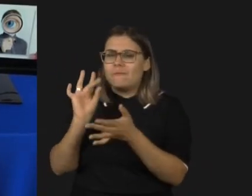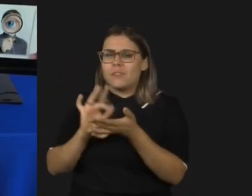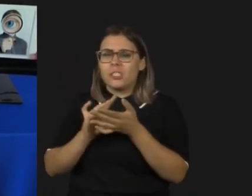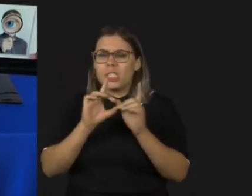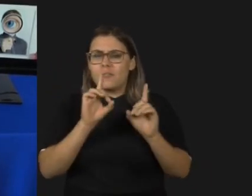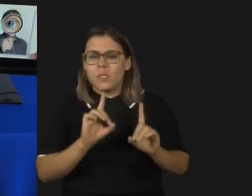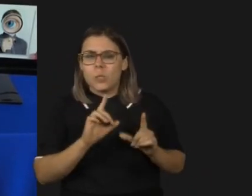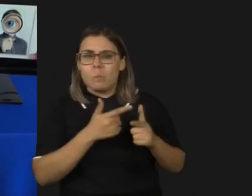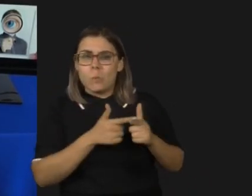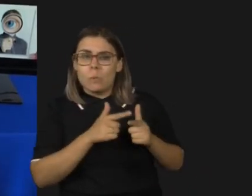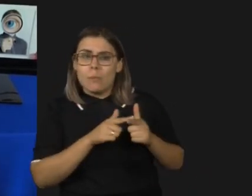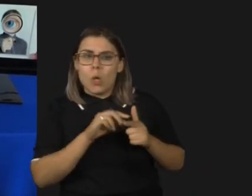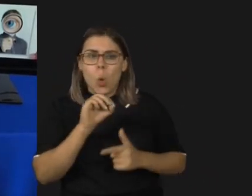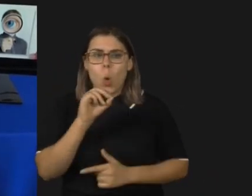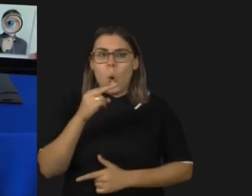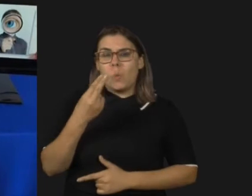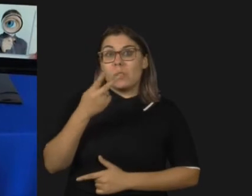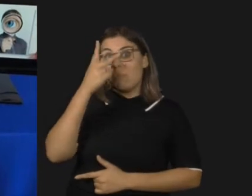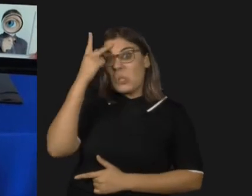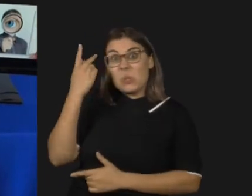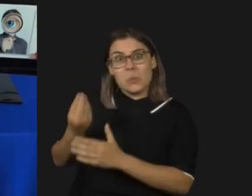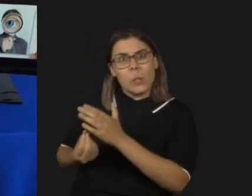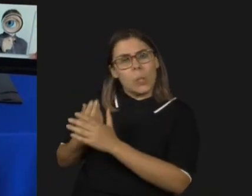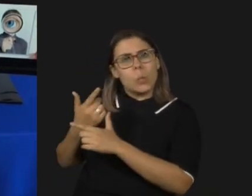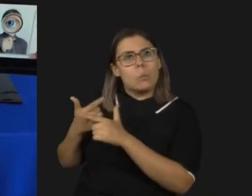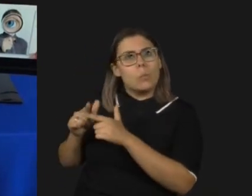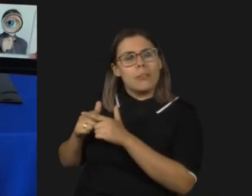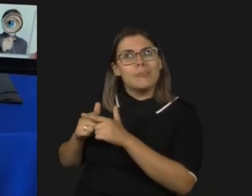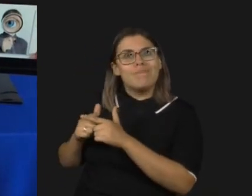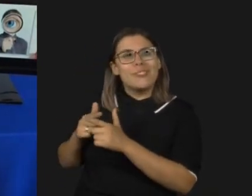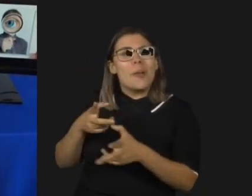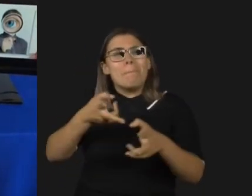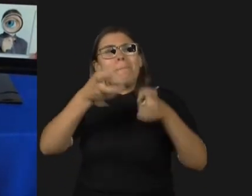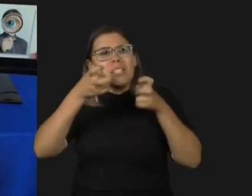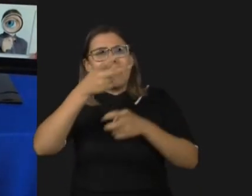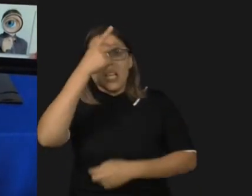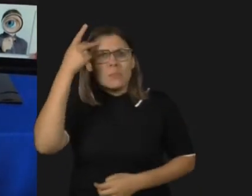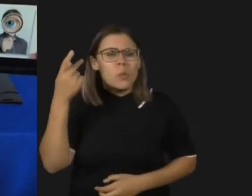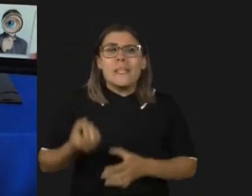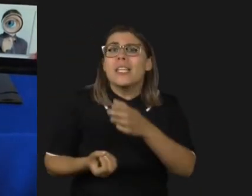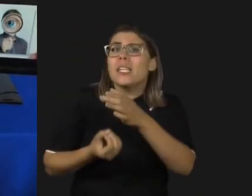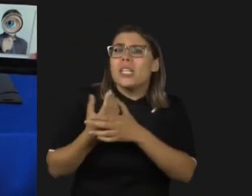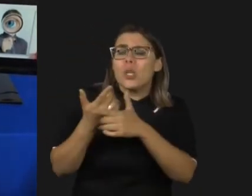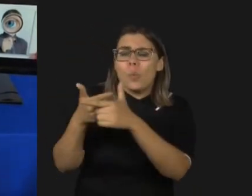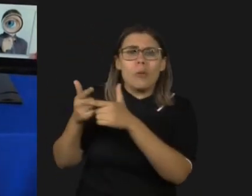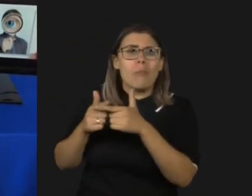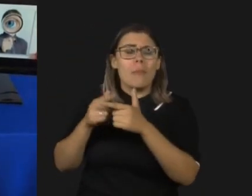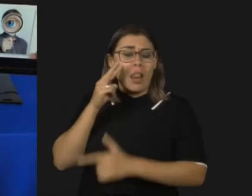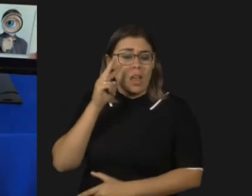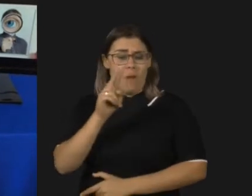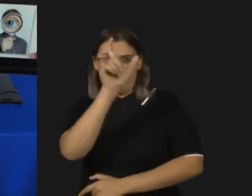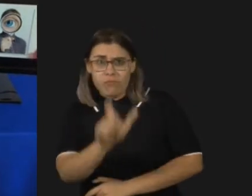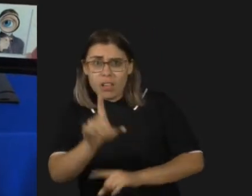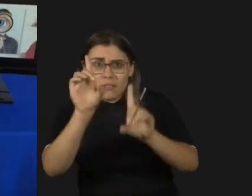problema ou é feita um problema? Fiquei com a segunda opção, porque muitas pessoas acabavam por desconsiderar